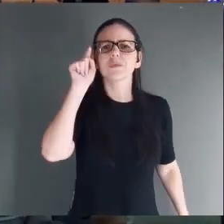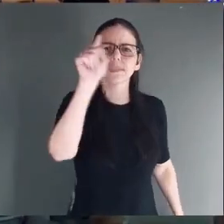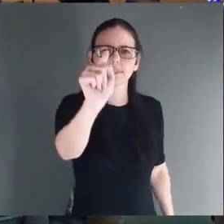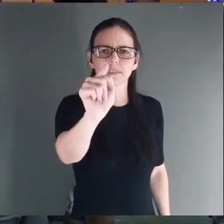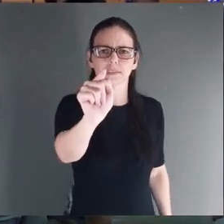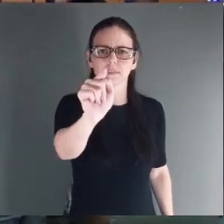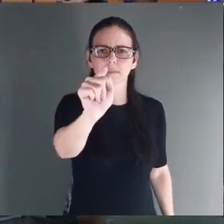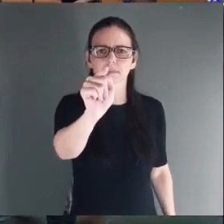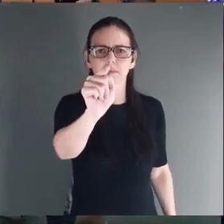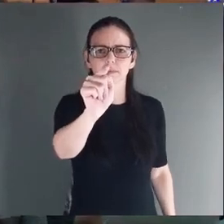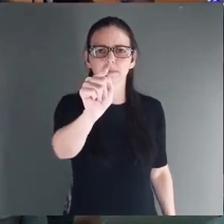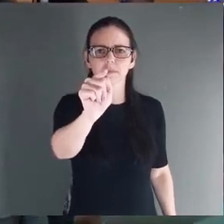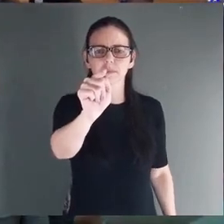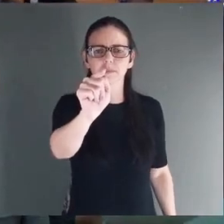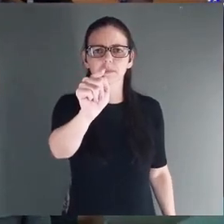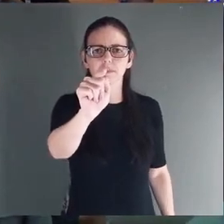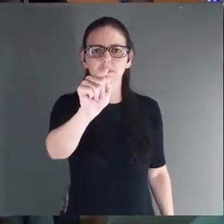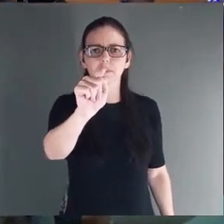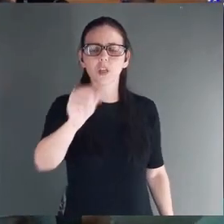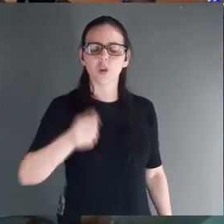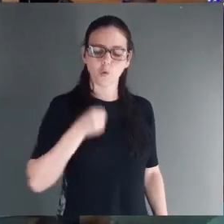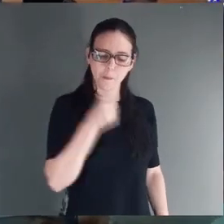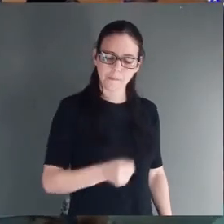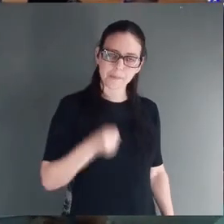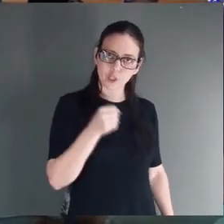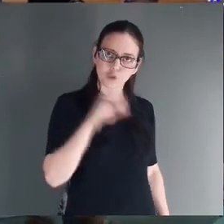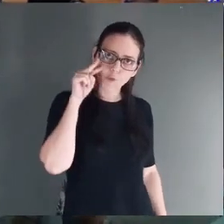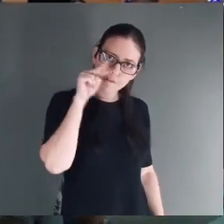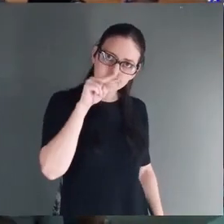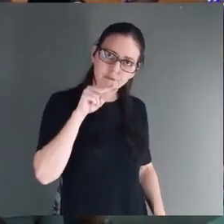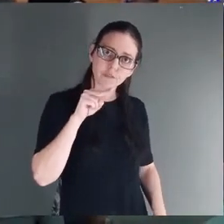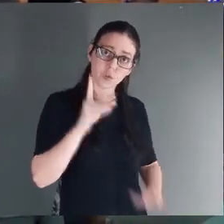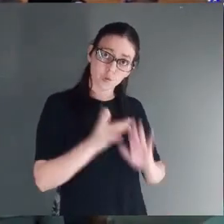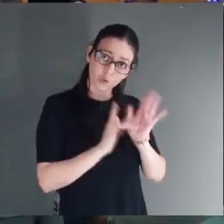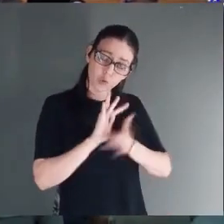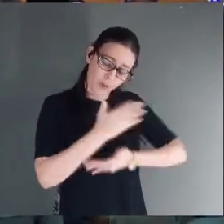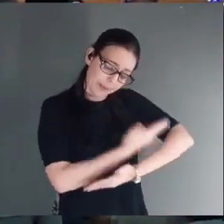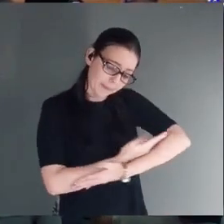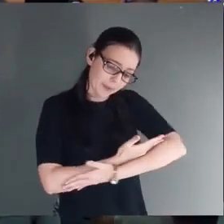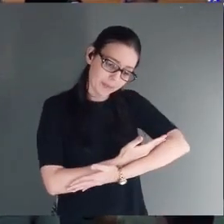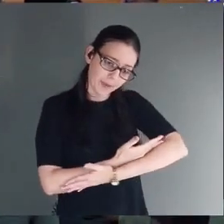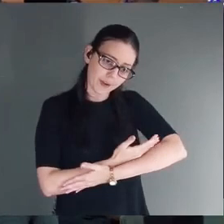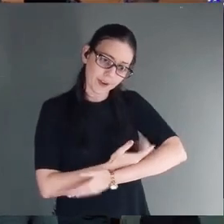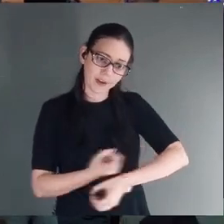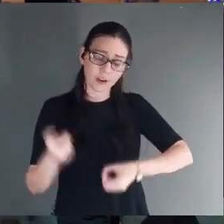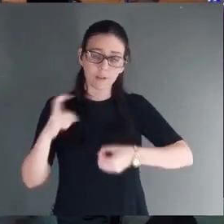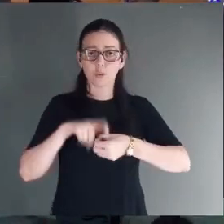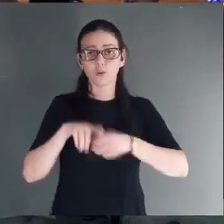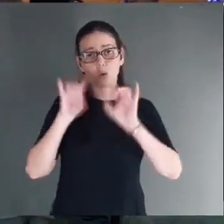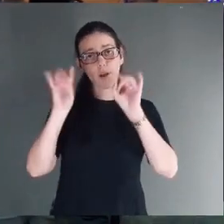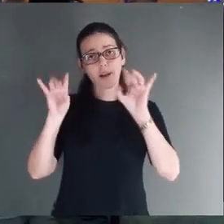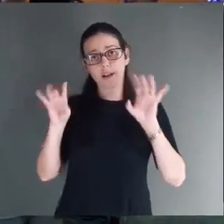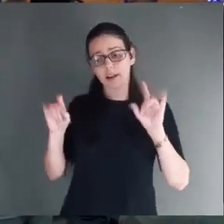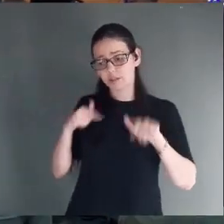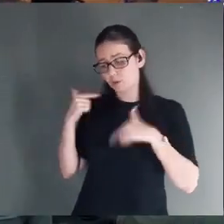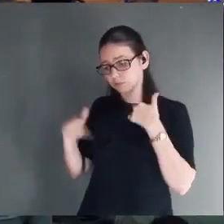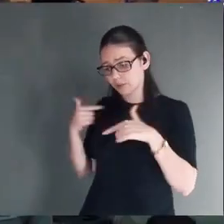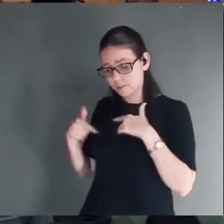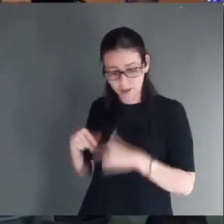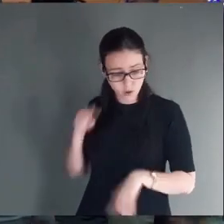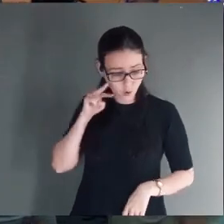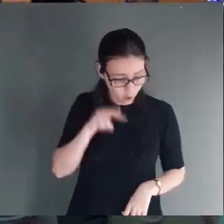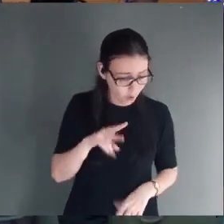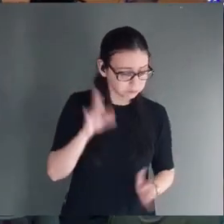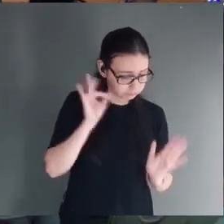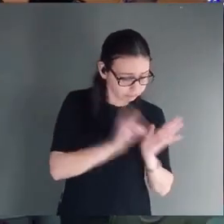seguinte. Depois que os pastores viram Jesus. Pastor Danilo. Diz a Bíblia. Que eles voltaram cada um para a sua atividade. Foram lá conferir. É